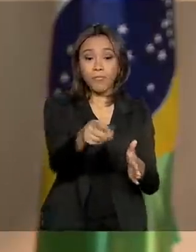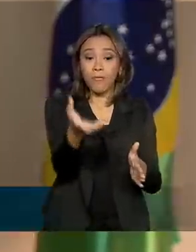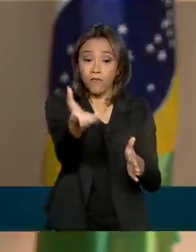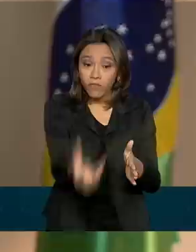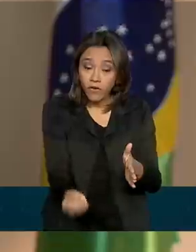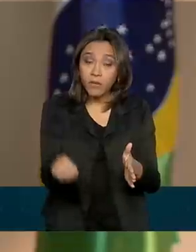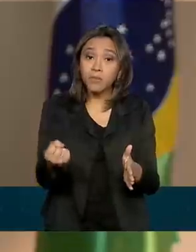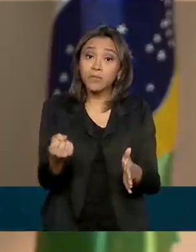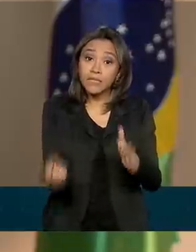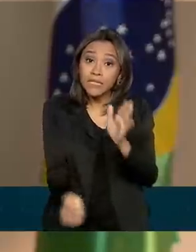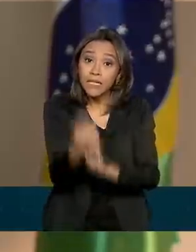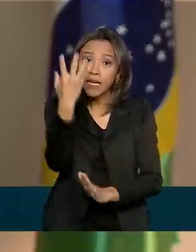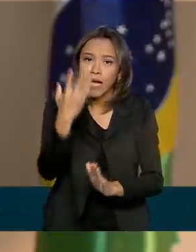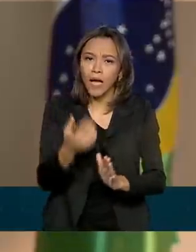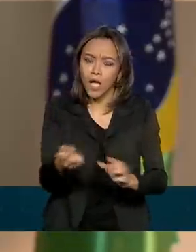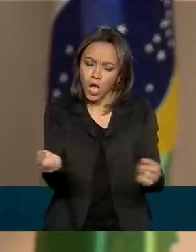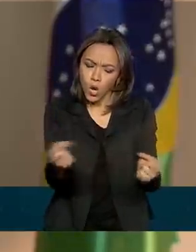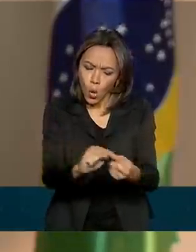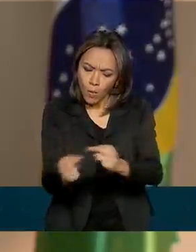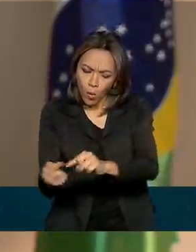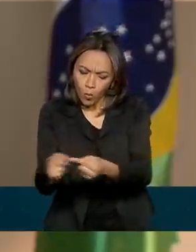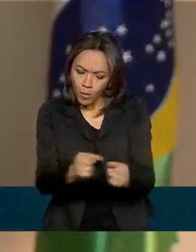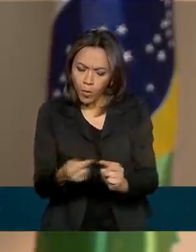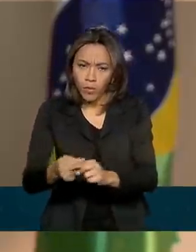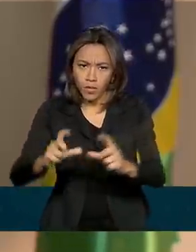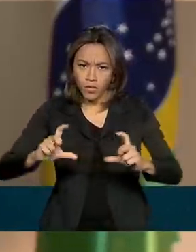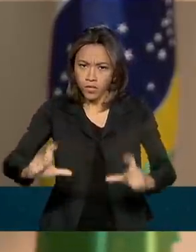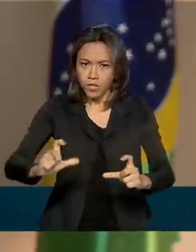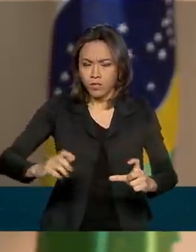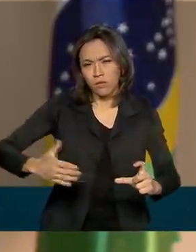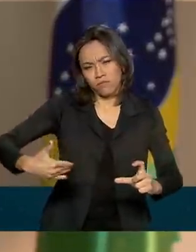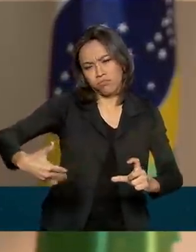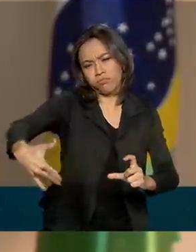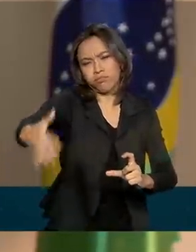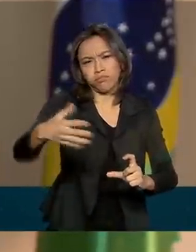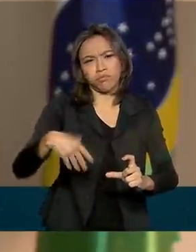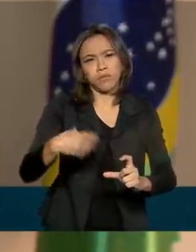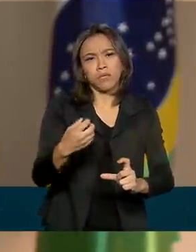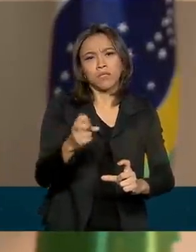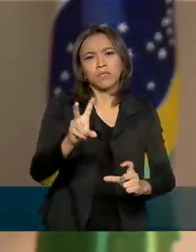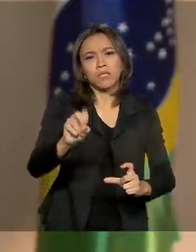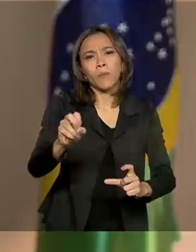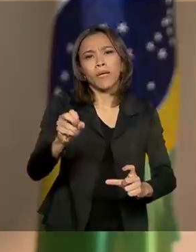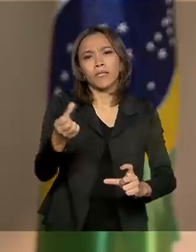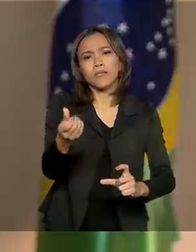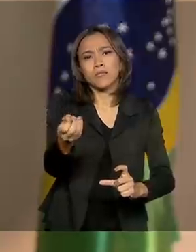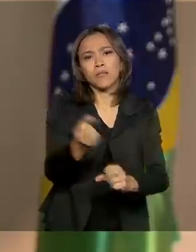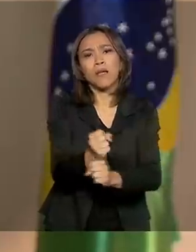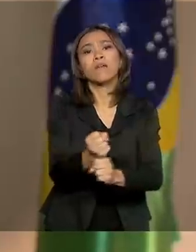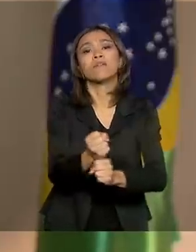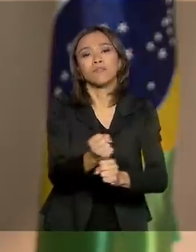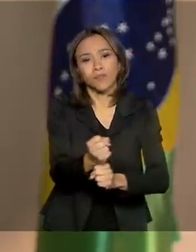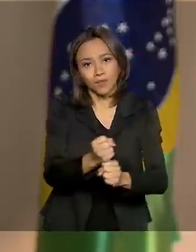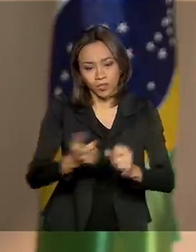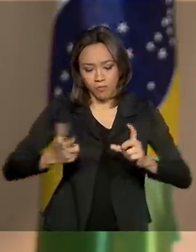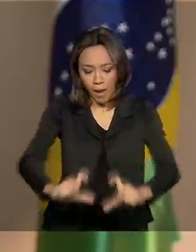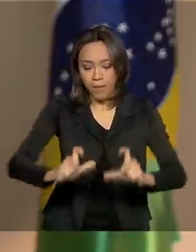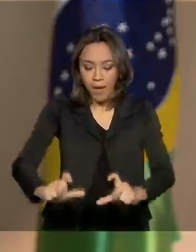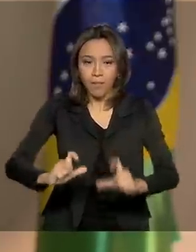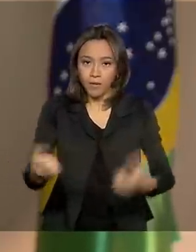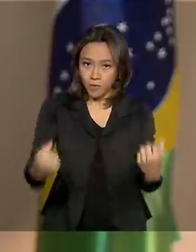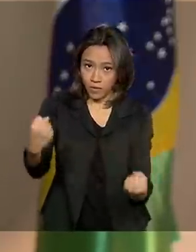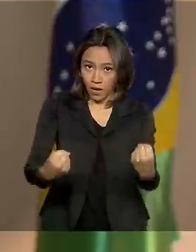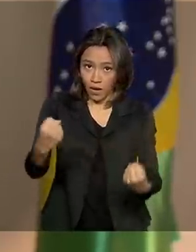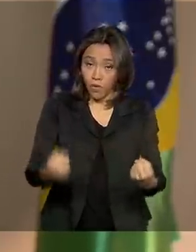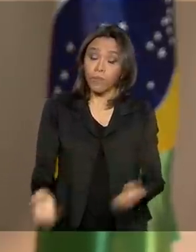de combinações aí suficiente para os próximos 50, 60 anos de emplacamentos. Além disso, a gente tem um